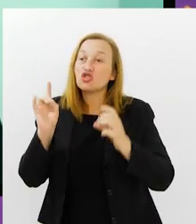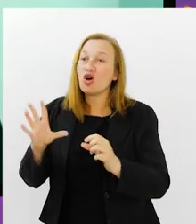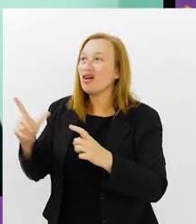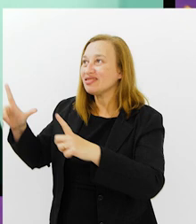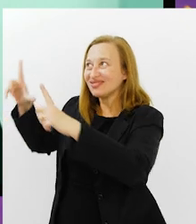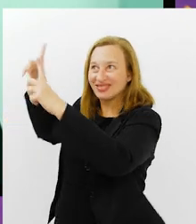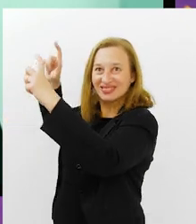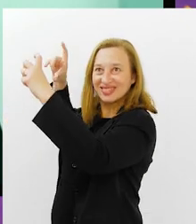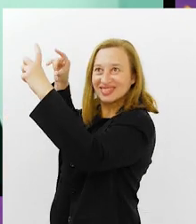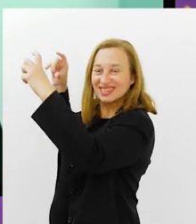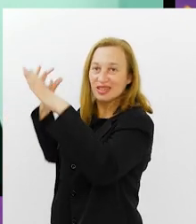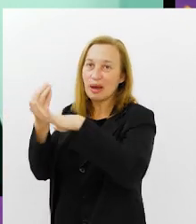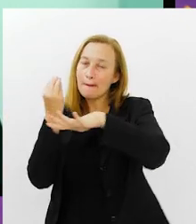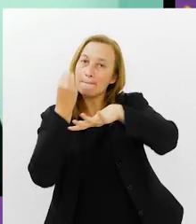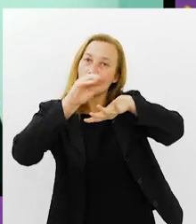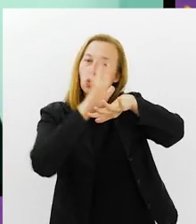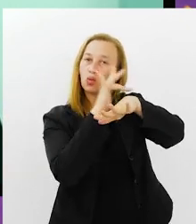querem tirar foto.